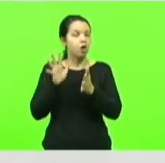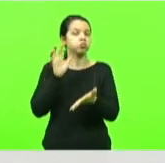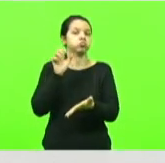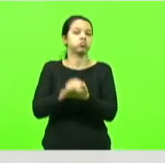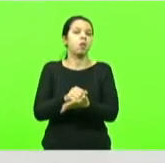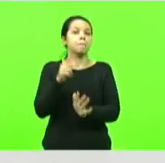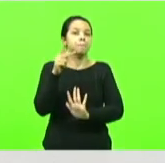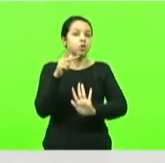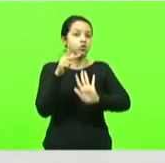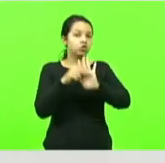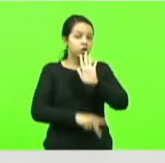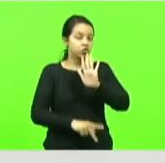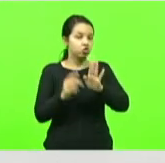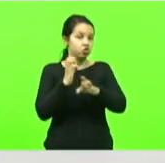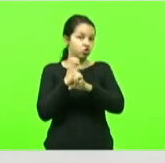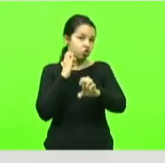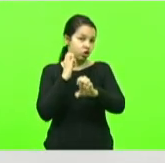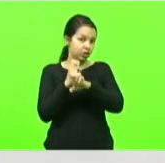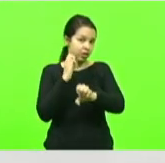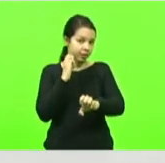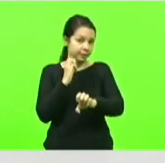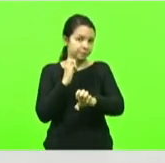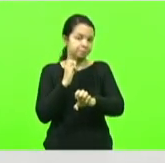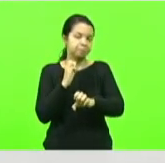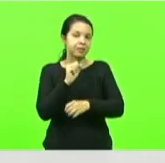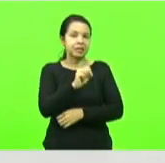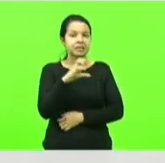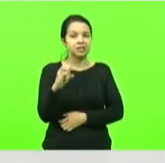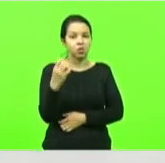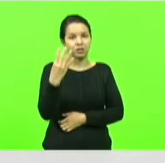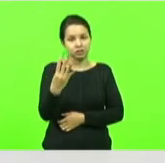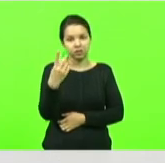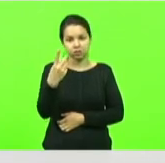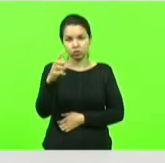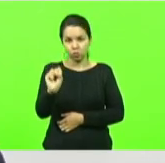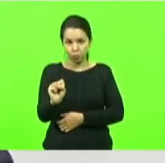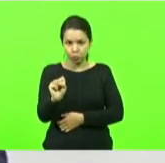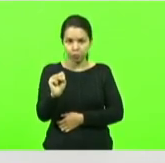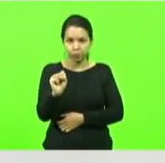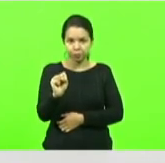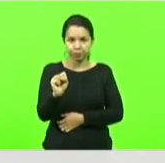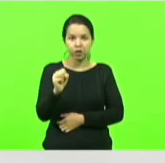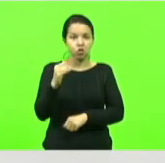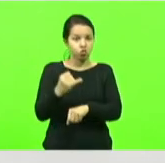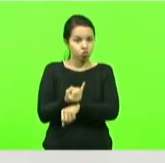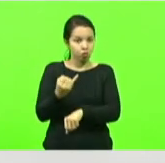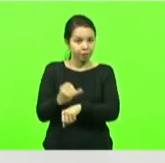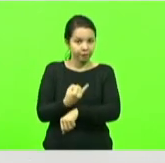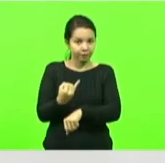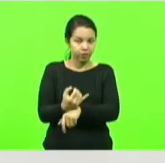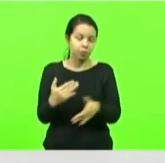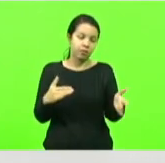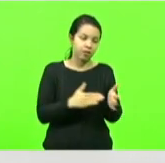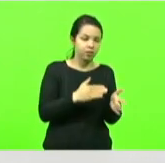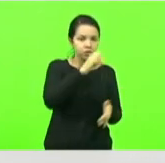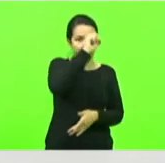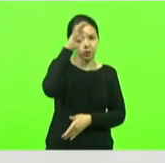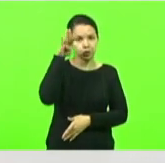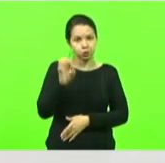projeto de engenharia da SC418 de Joinville a São Bento do Sul